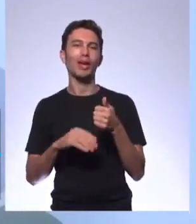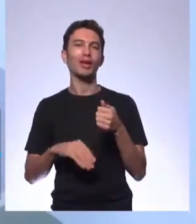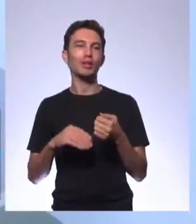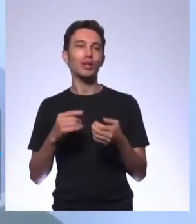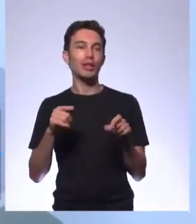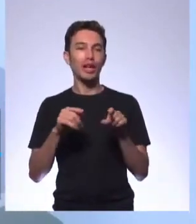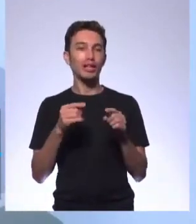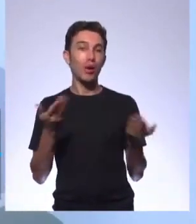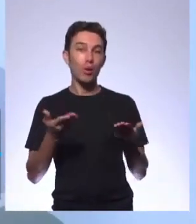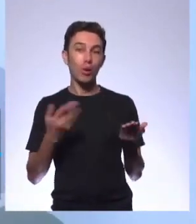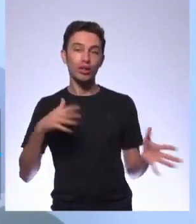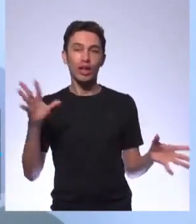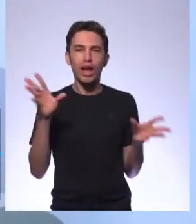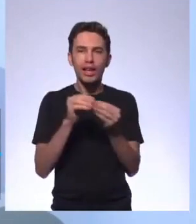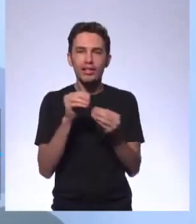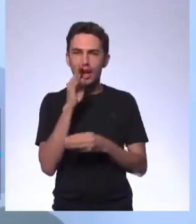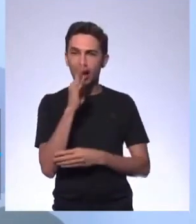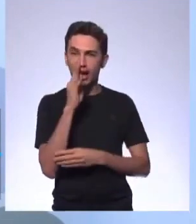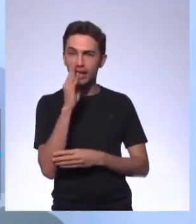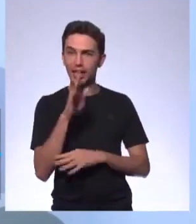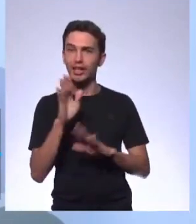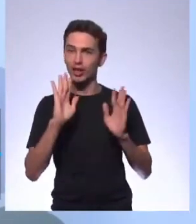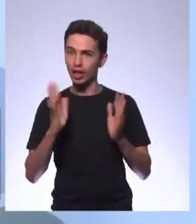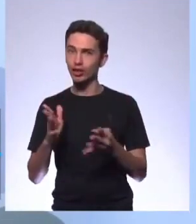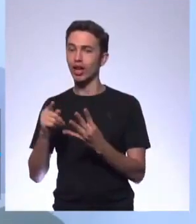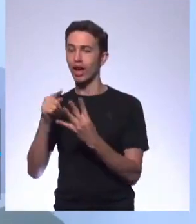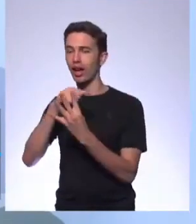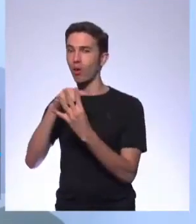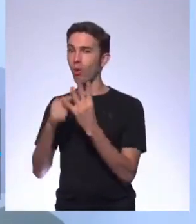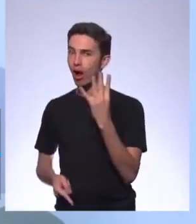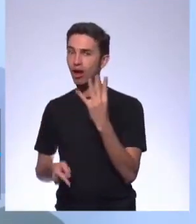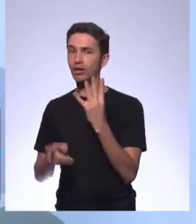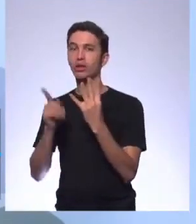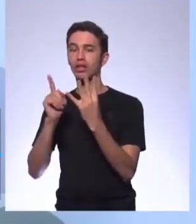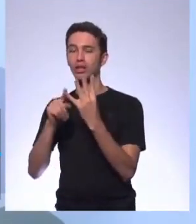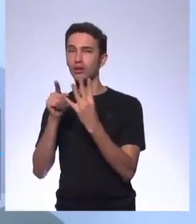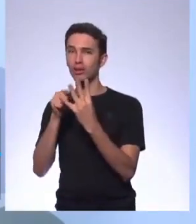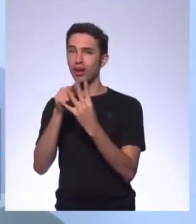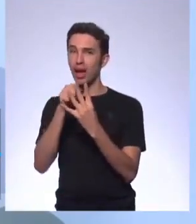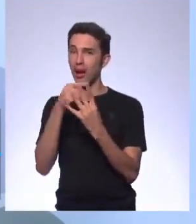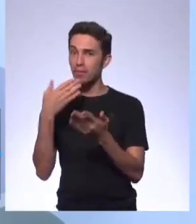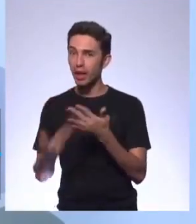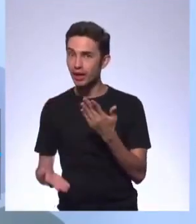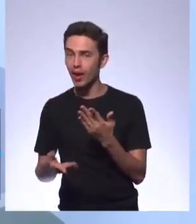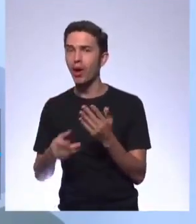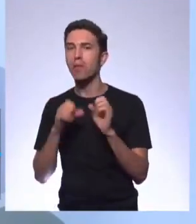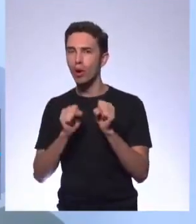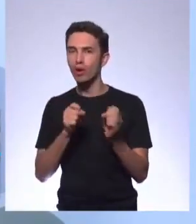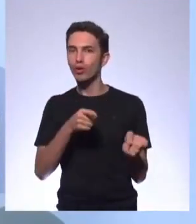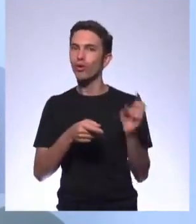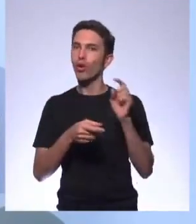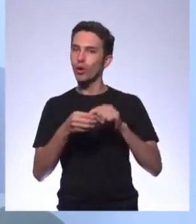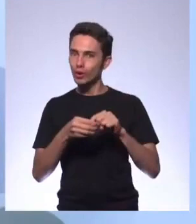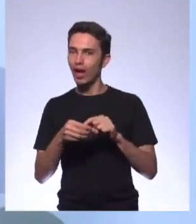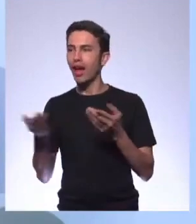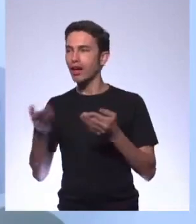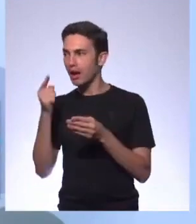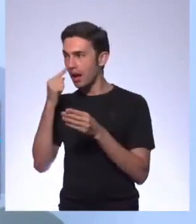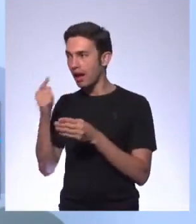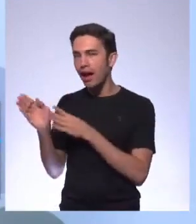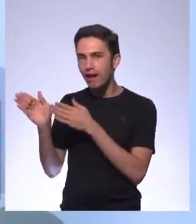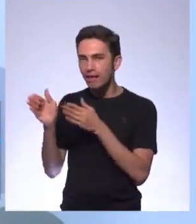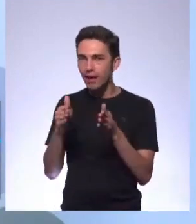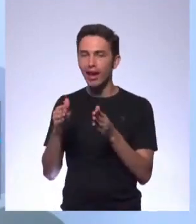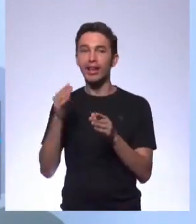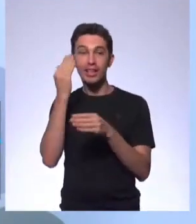resenha crítica. Então, foram quatro aulas, se você perdeu alguma, tem que voltar lá e assistir a sequência. Porque não adianta chegar agora